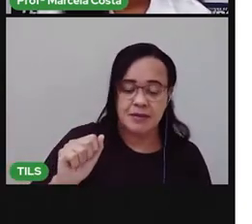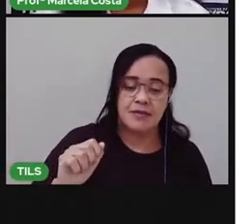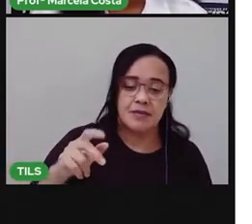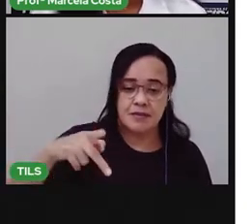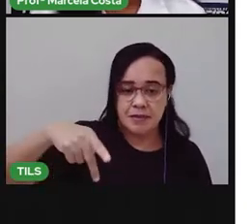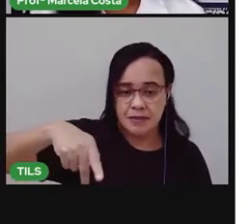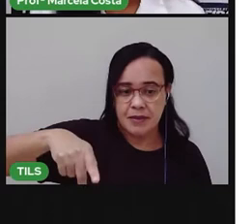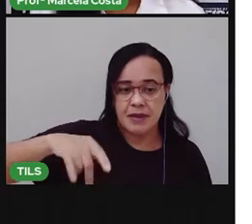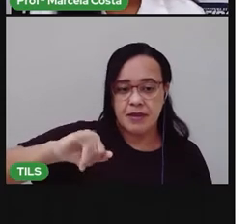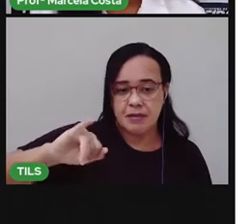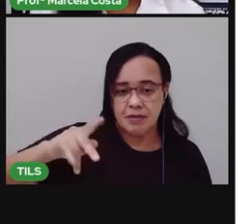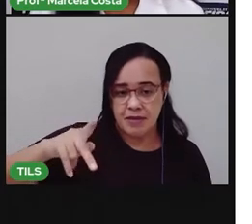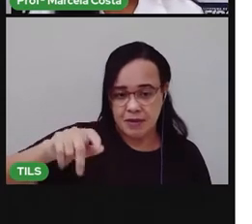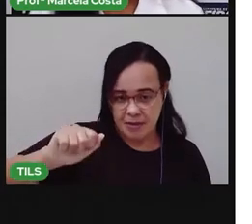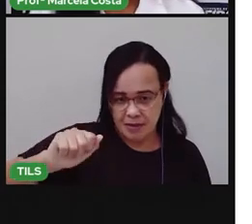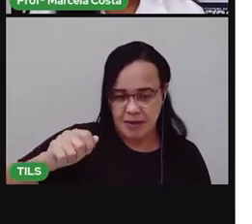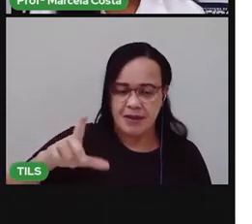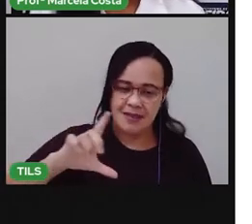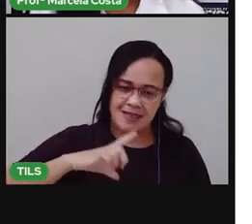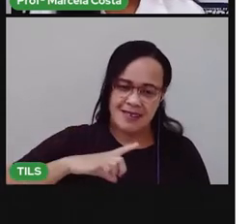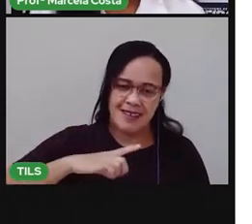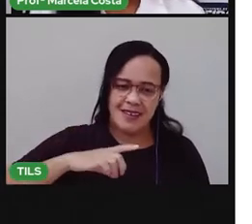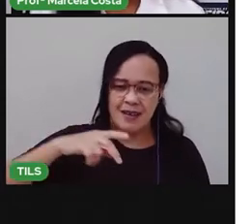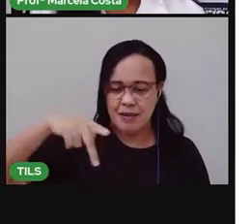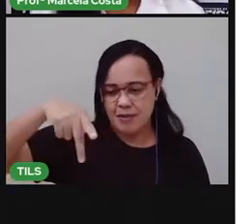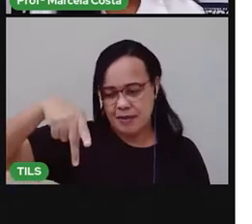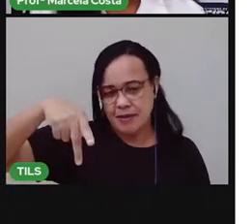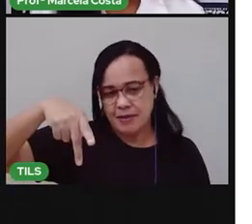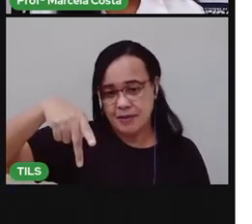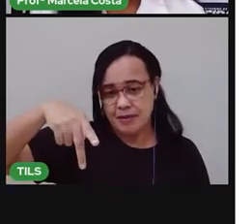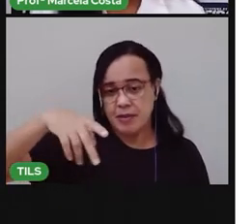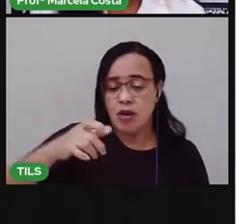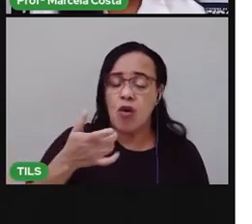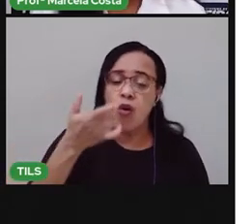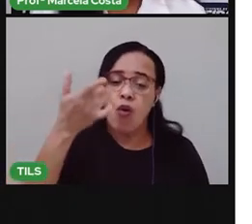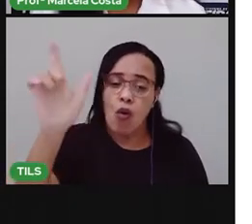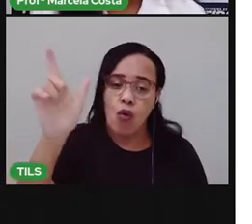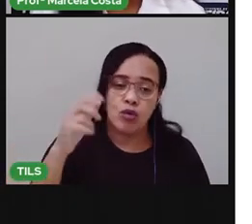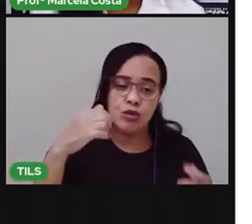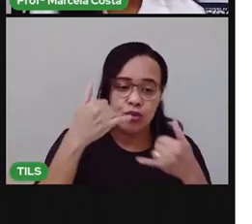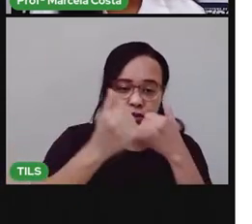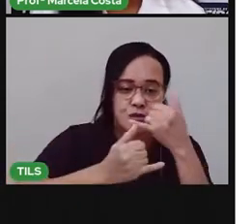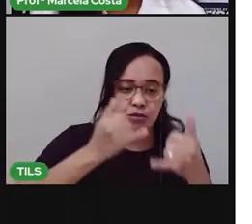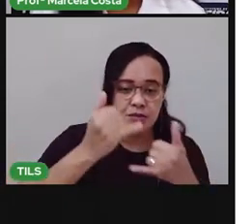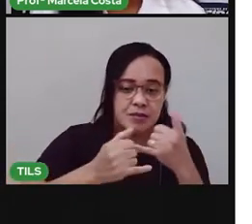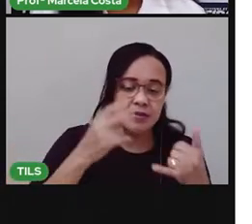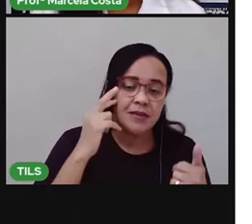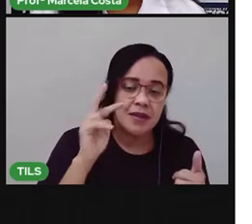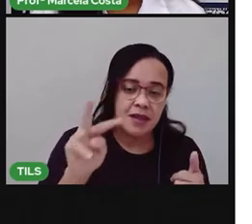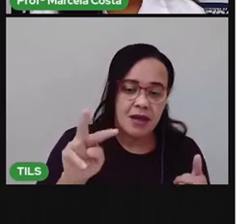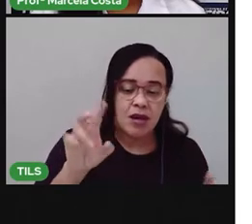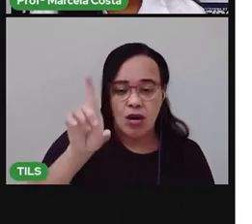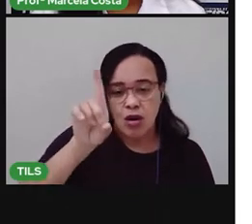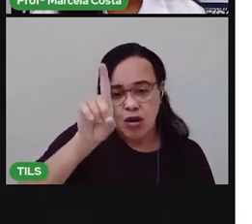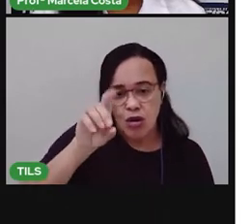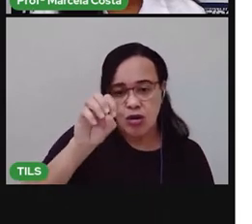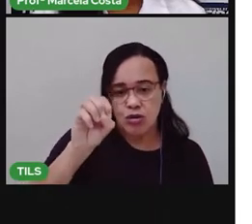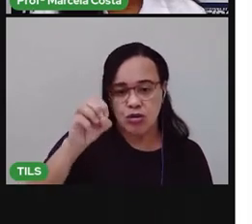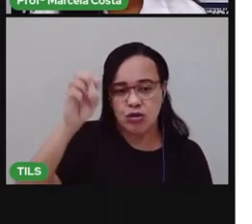E esse outro brinquedo aqui? Dó-mi-nó. Ó.